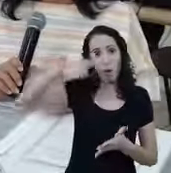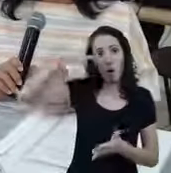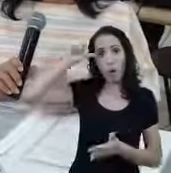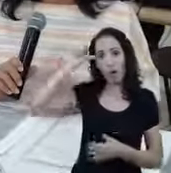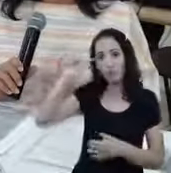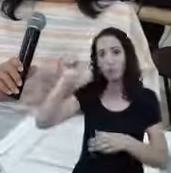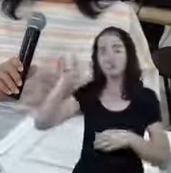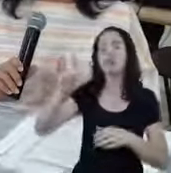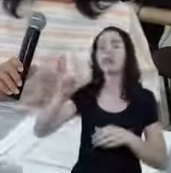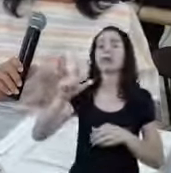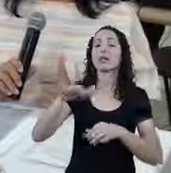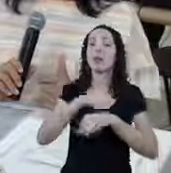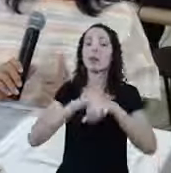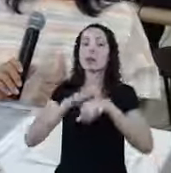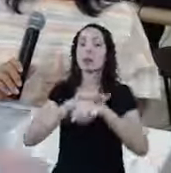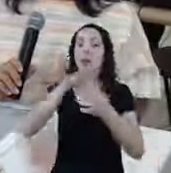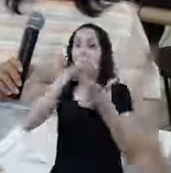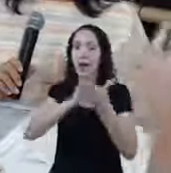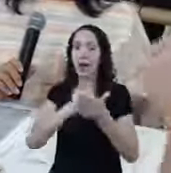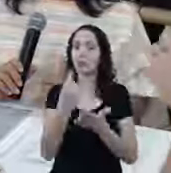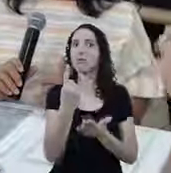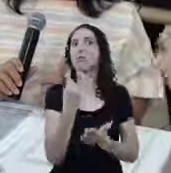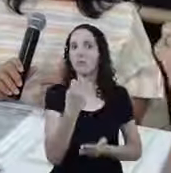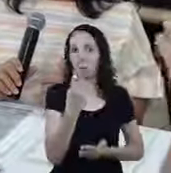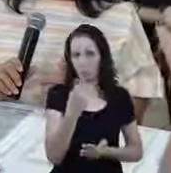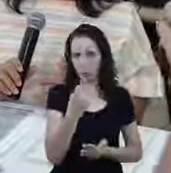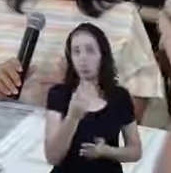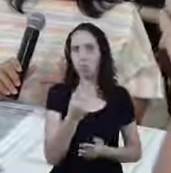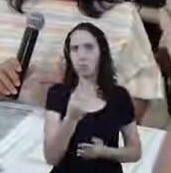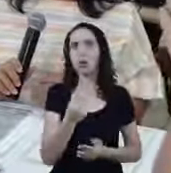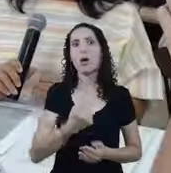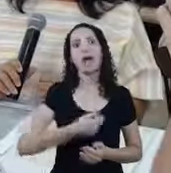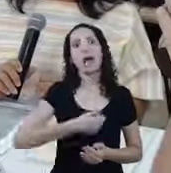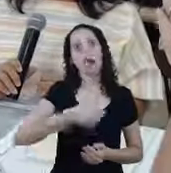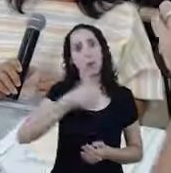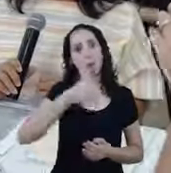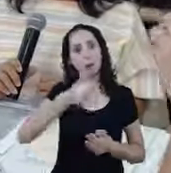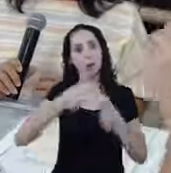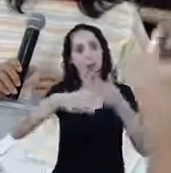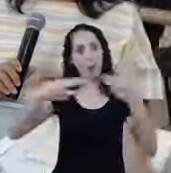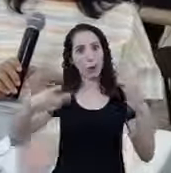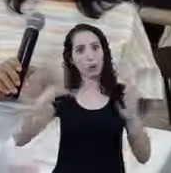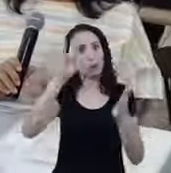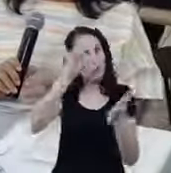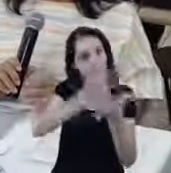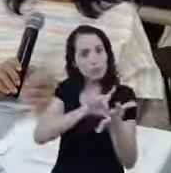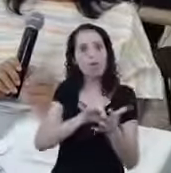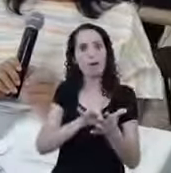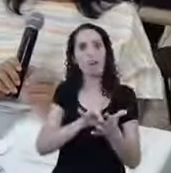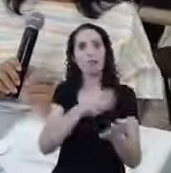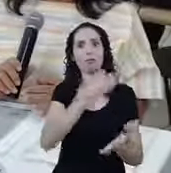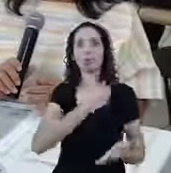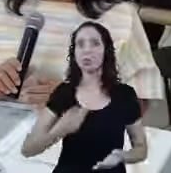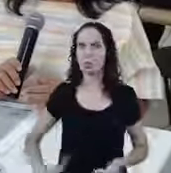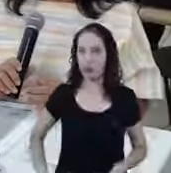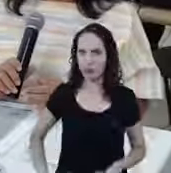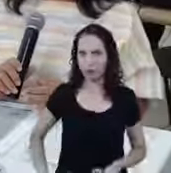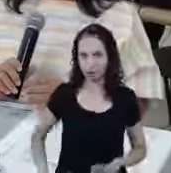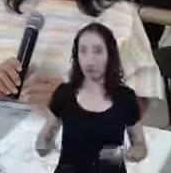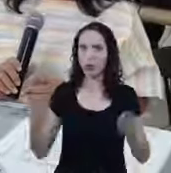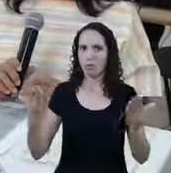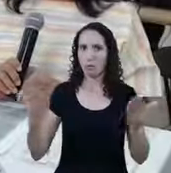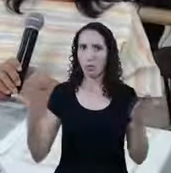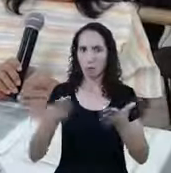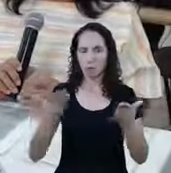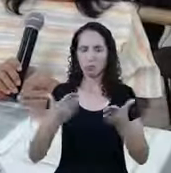Sobre o cadastro único Que foi Que está Foi o primeiro lote Que já está Sendo disponibilizado Hoje o governo Está